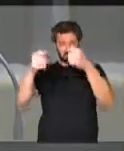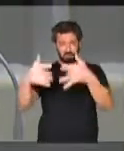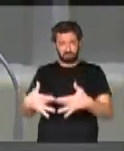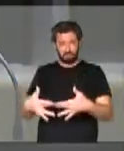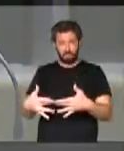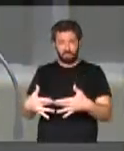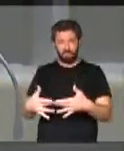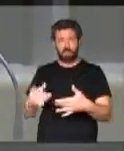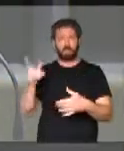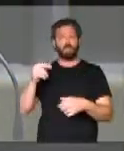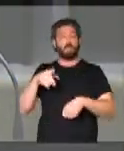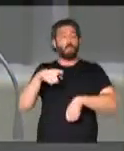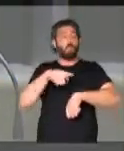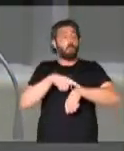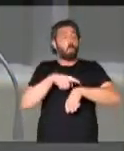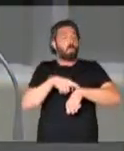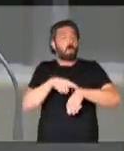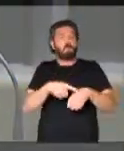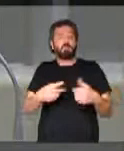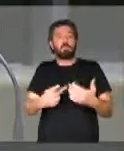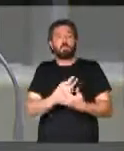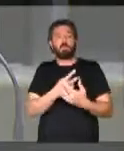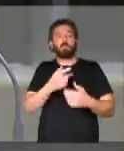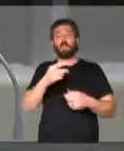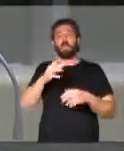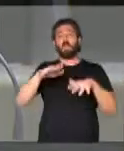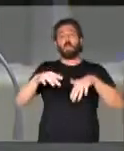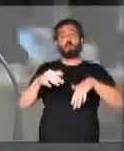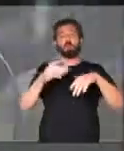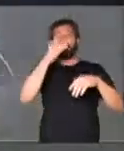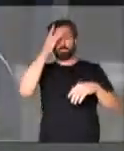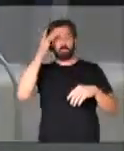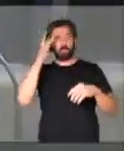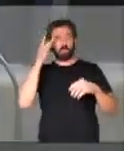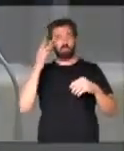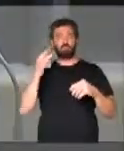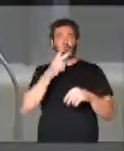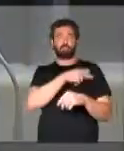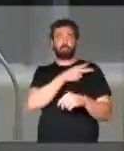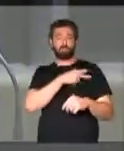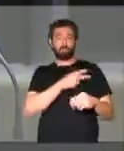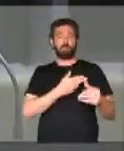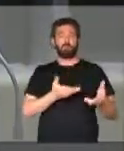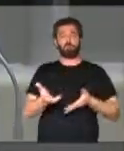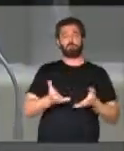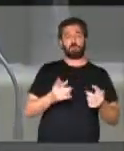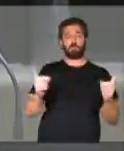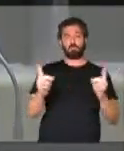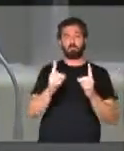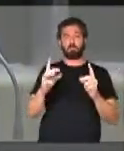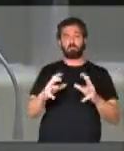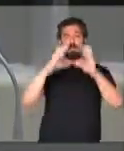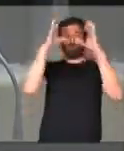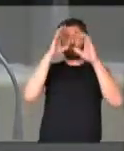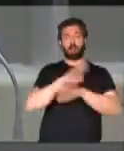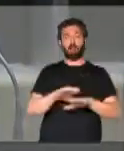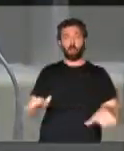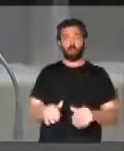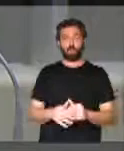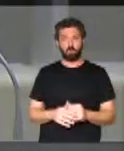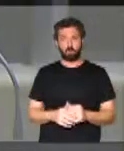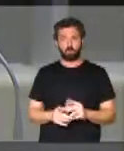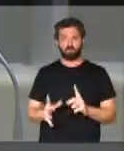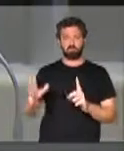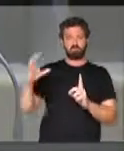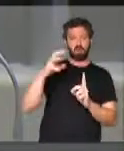por um momento específico de desavença ou de exercício de autoritarismo por alguém que está